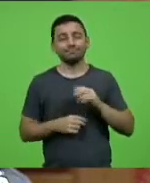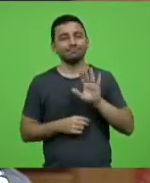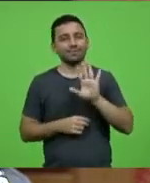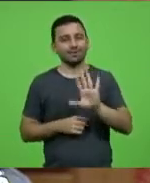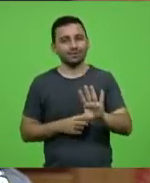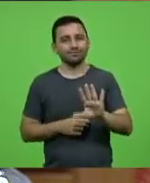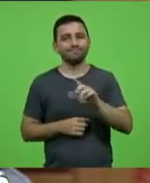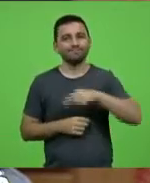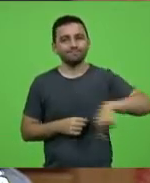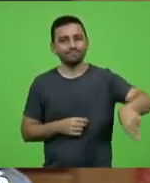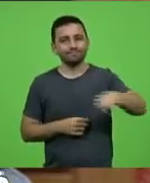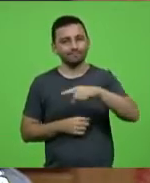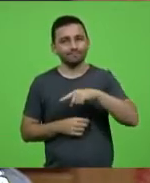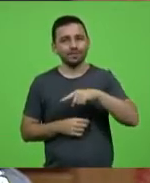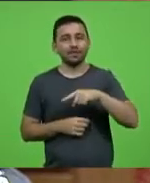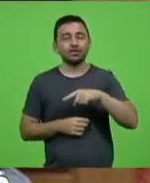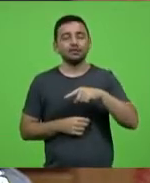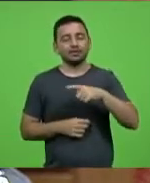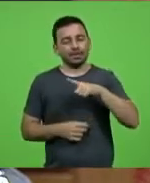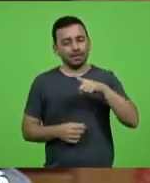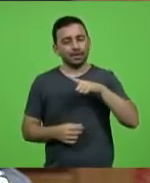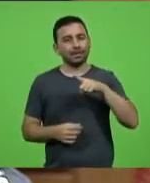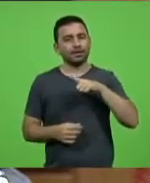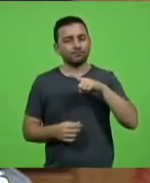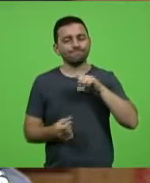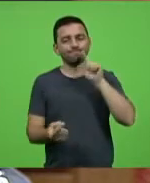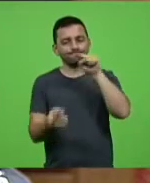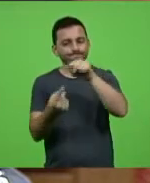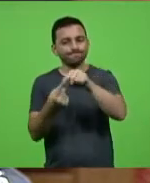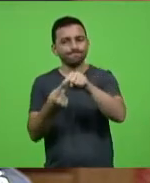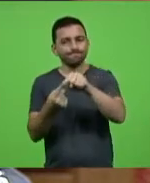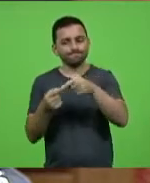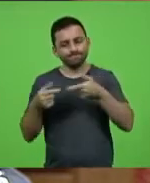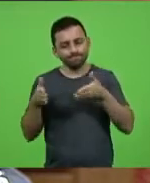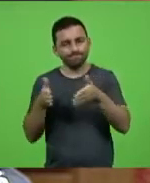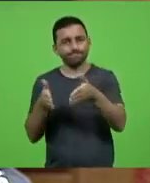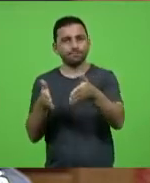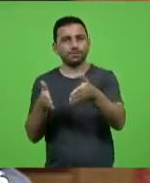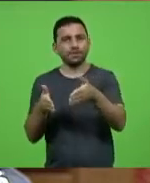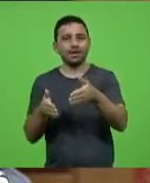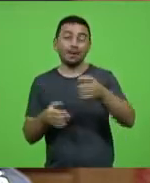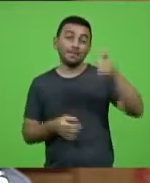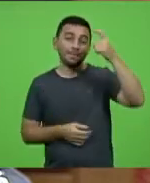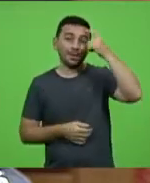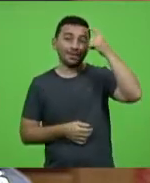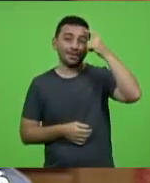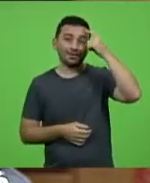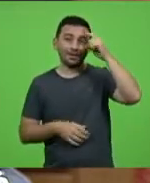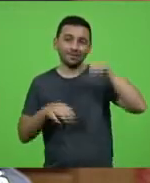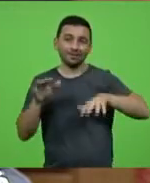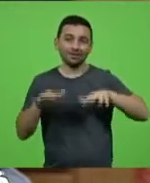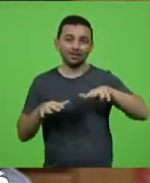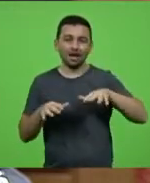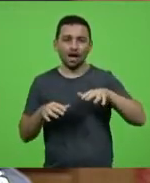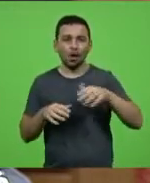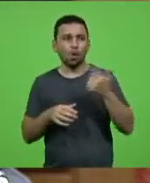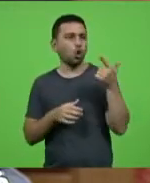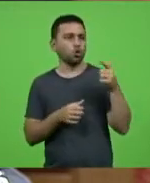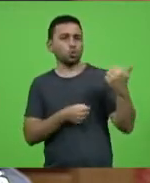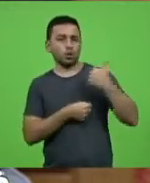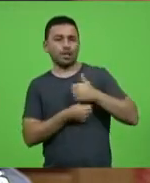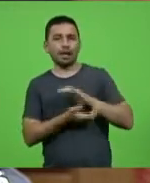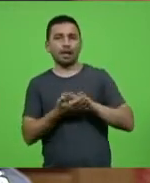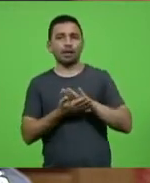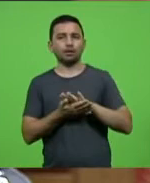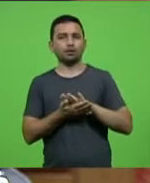gente, Deus, nos dá uma missão e um caminho. Às vezes, até a gente acha que é insubstituível, mas